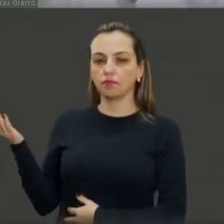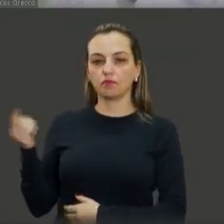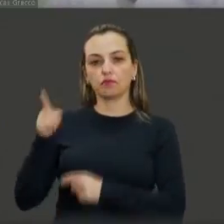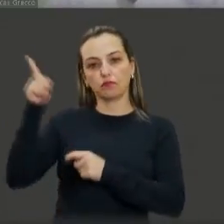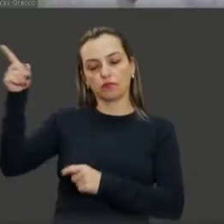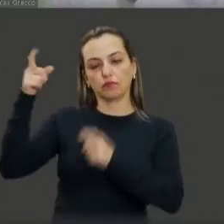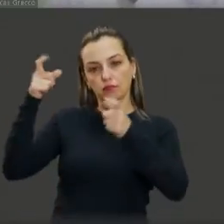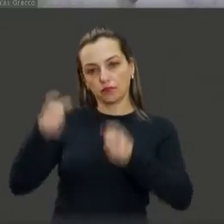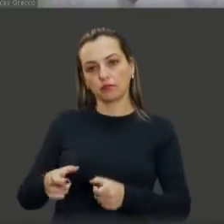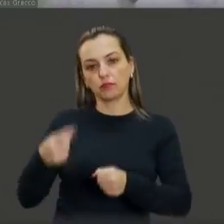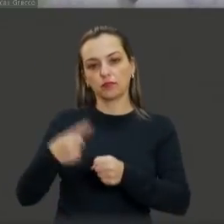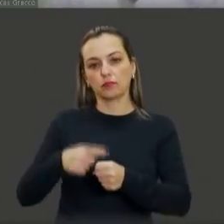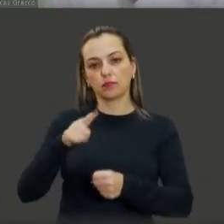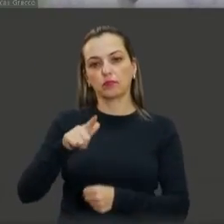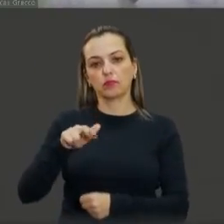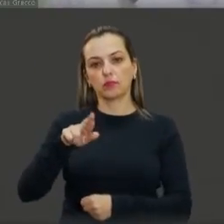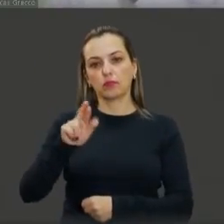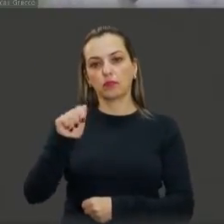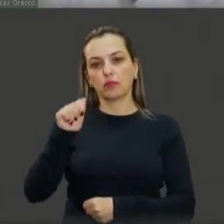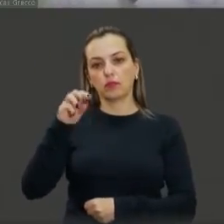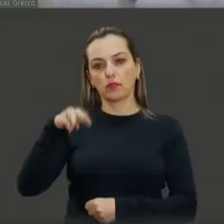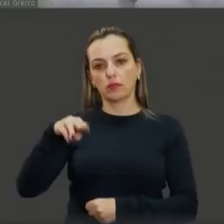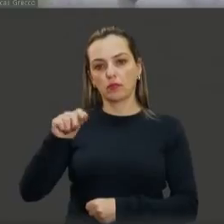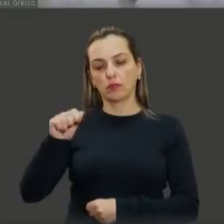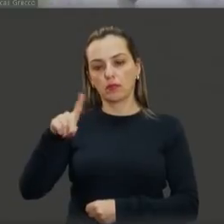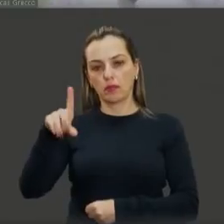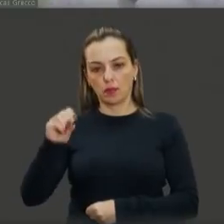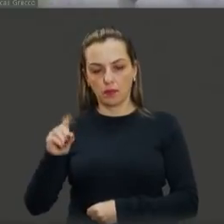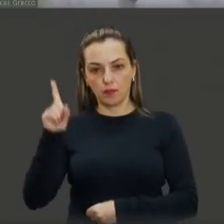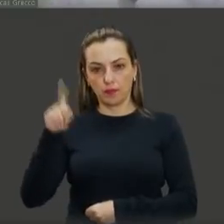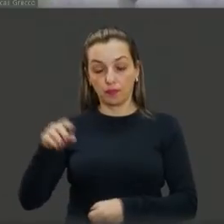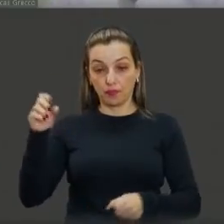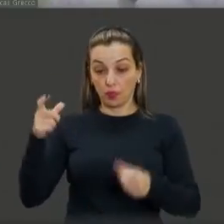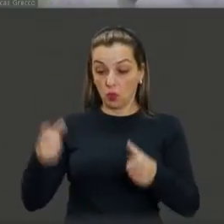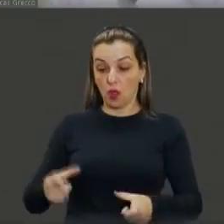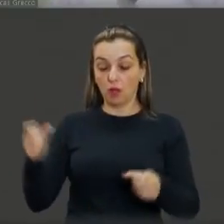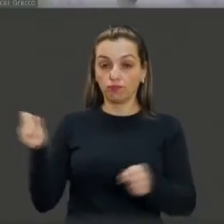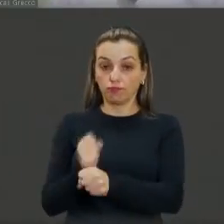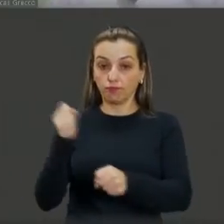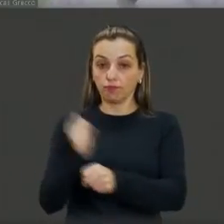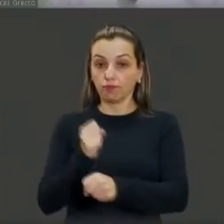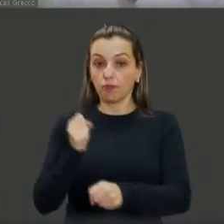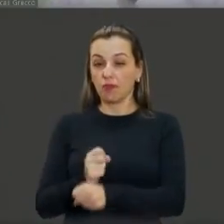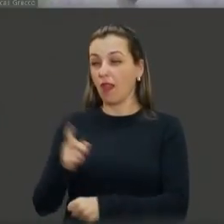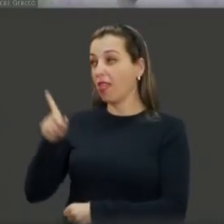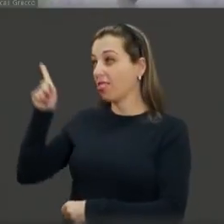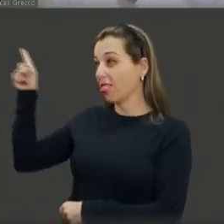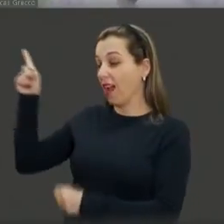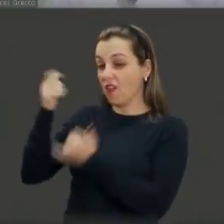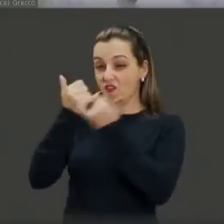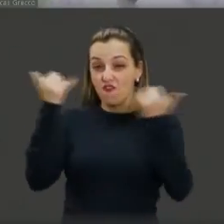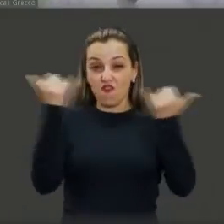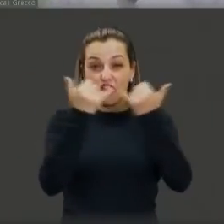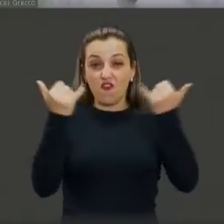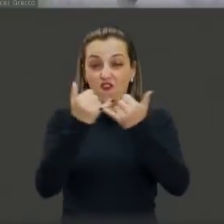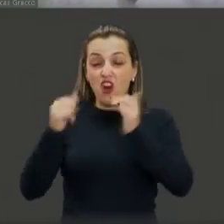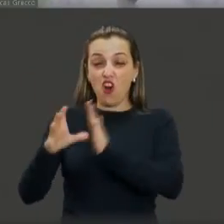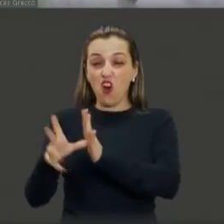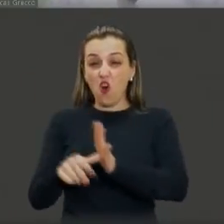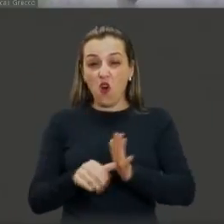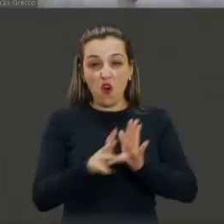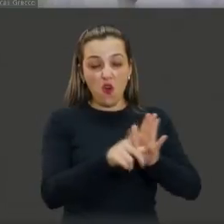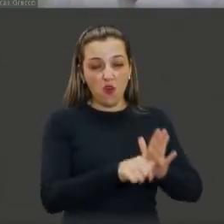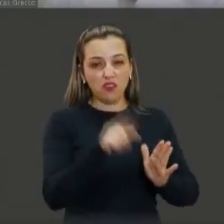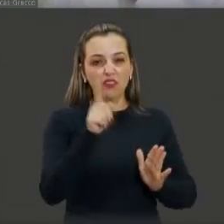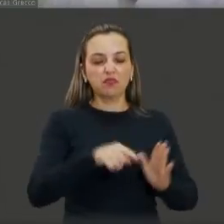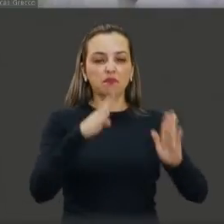Parque Gramado. A próxima foto, por favor. Próxima. Olha aí. Foram lá, furtaram todos os fios. É uma igreja que